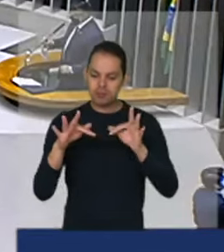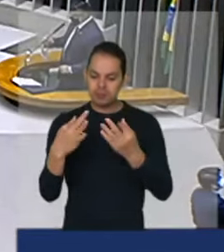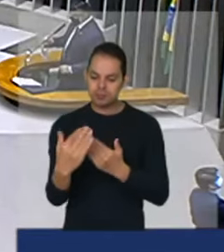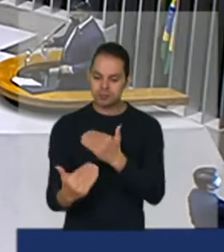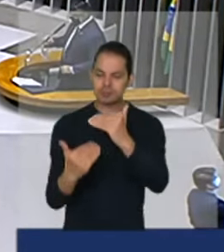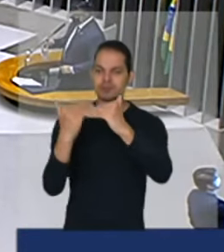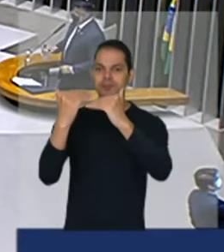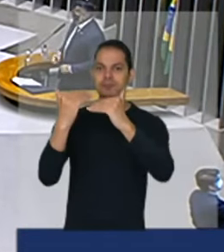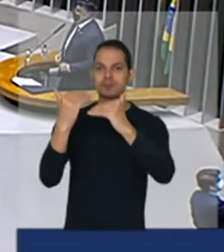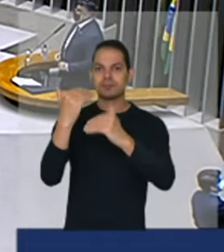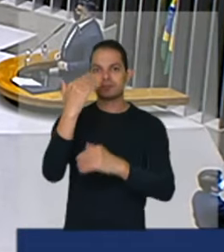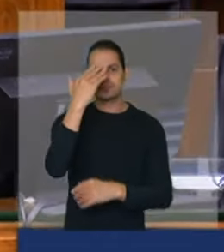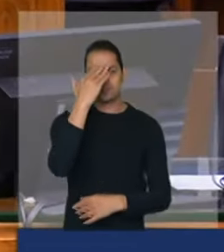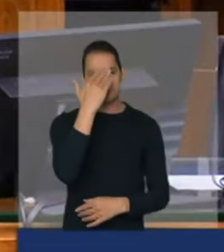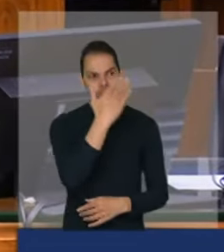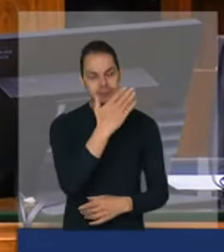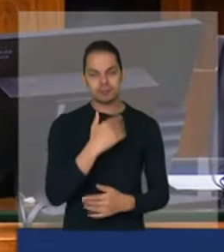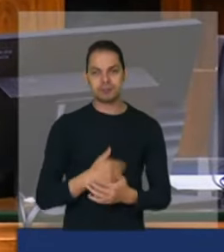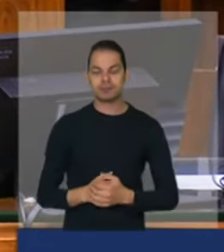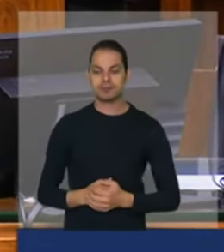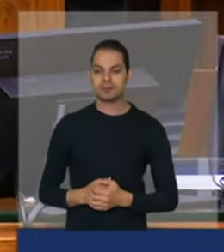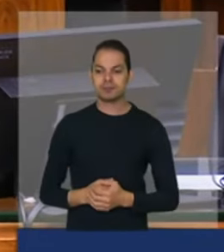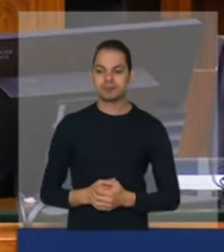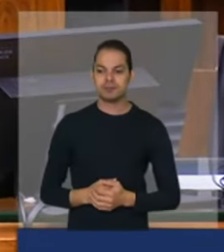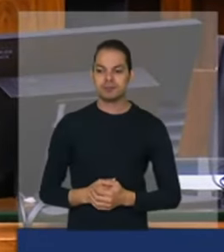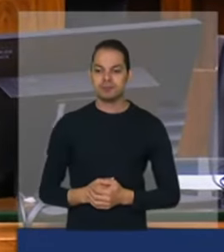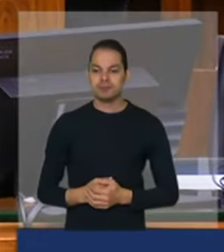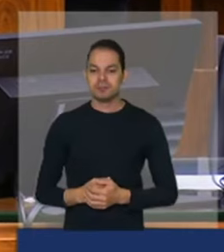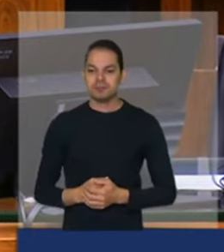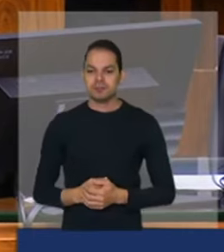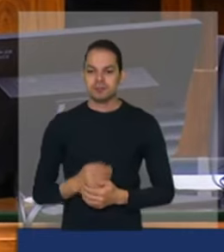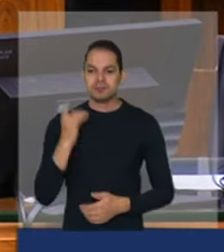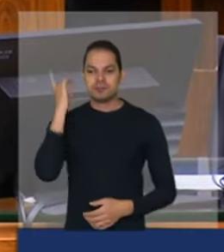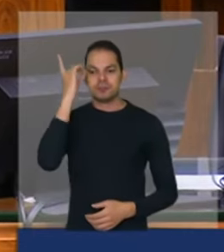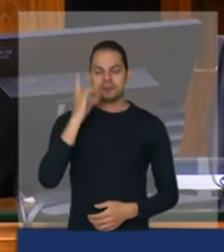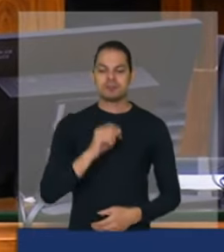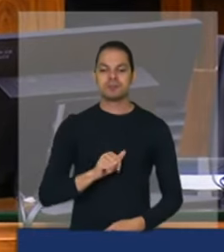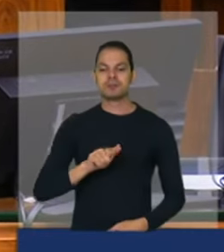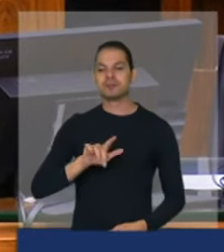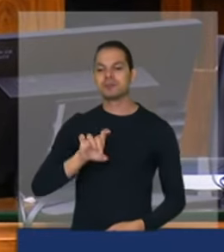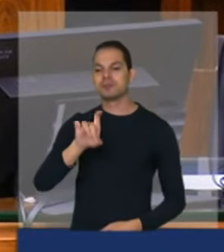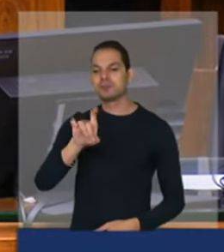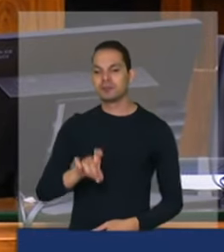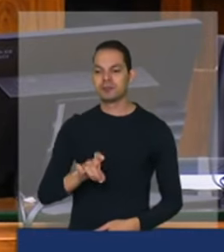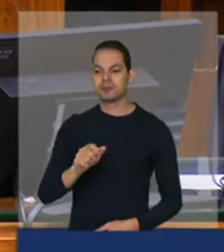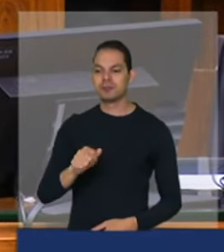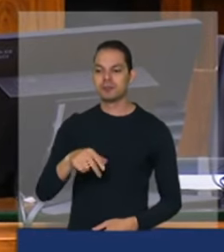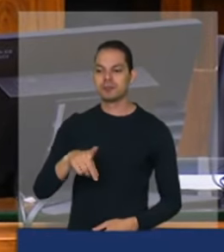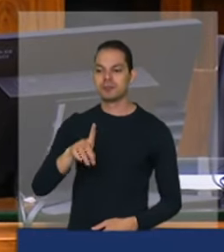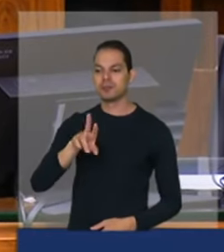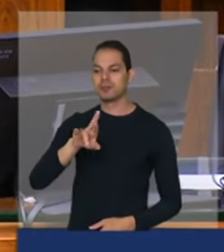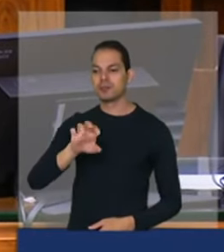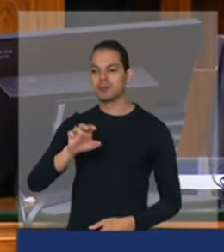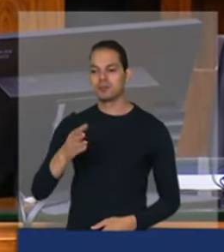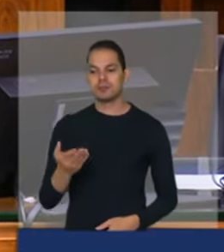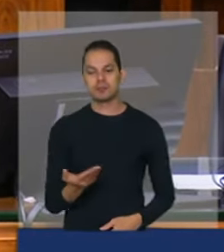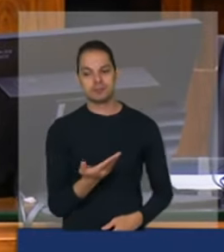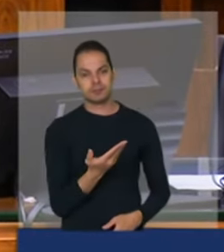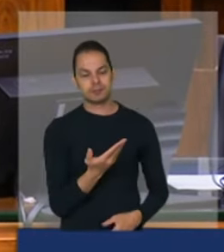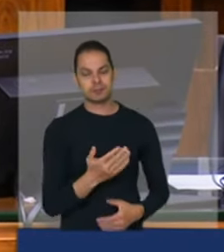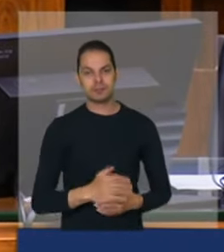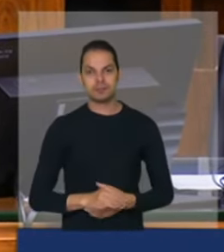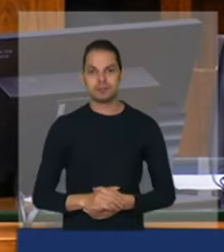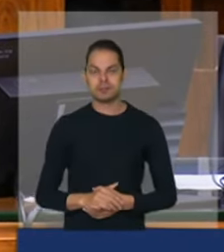deputada érica cocai deputado alexandre frota e depois para fechar o deputado Celso Mardana